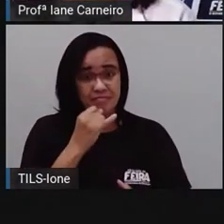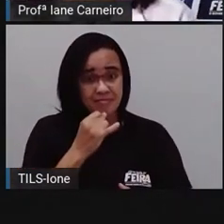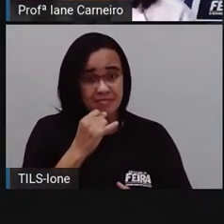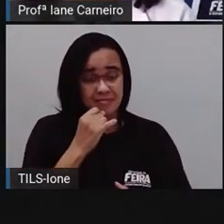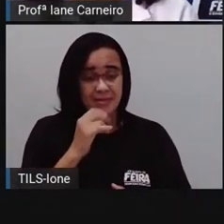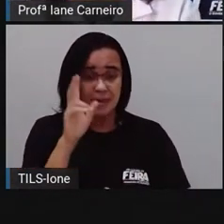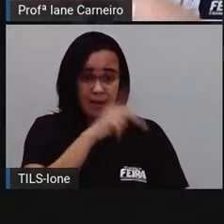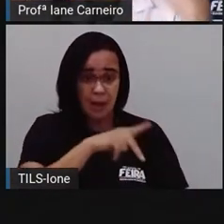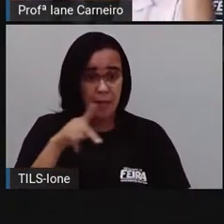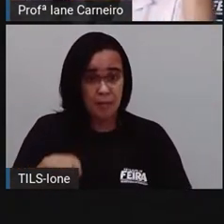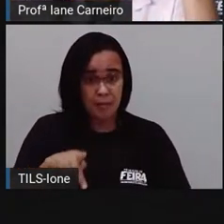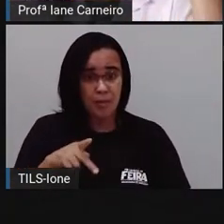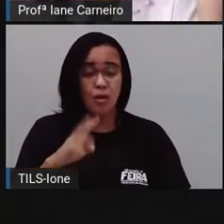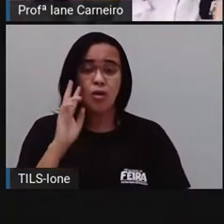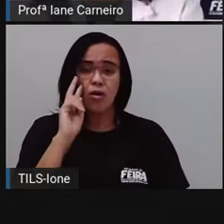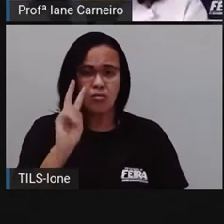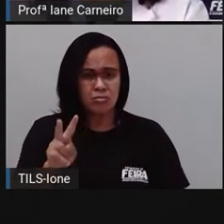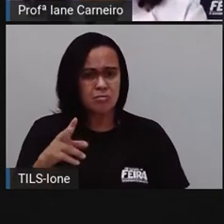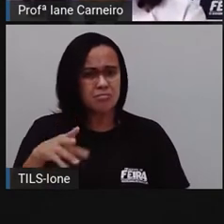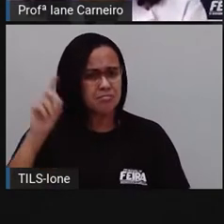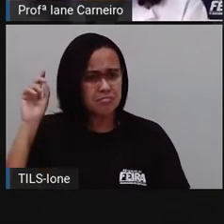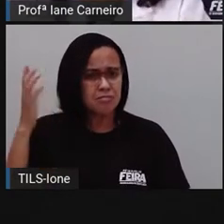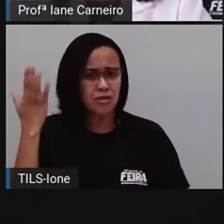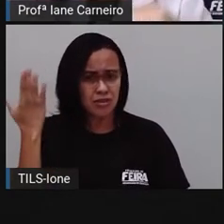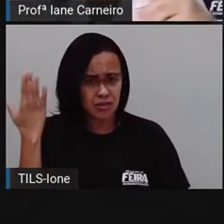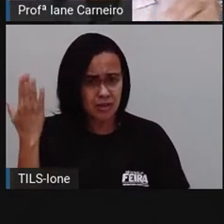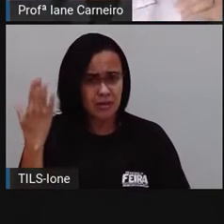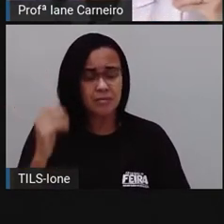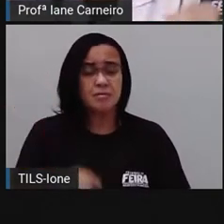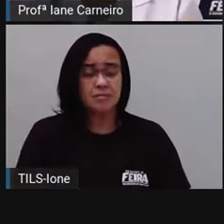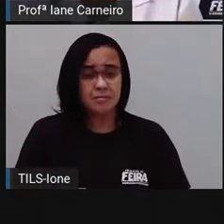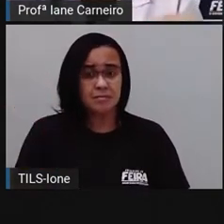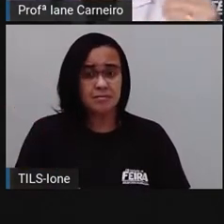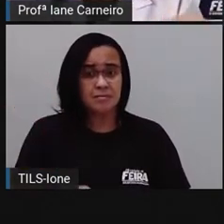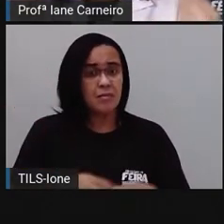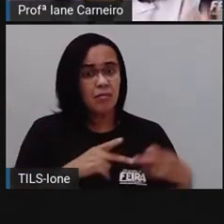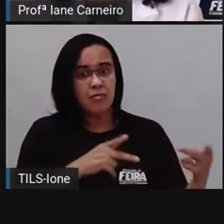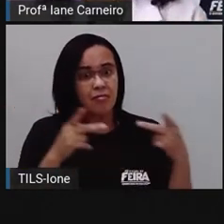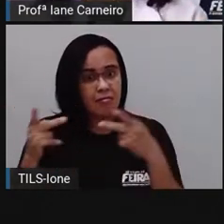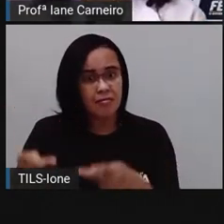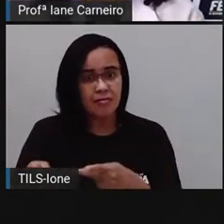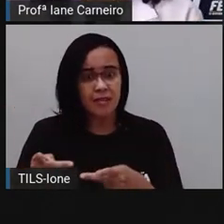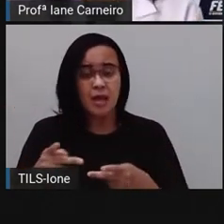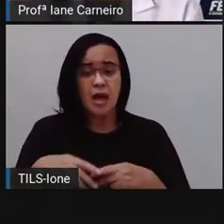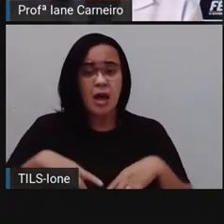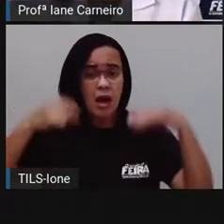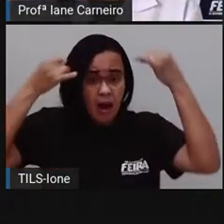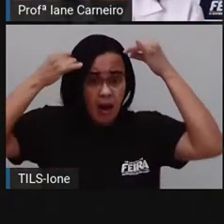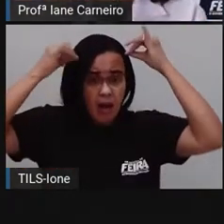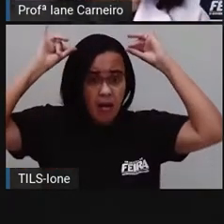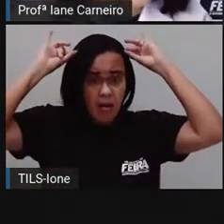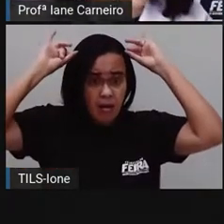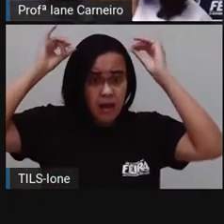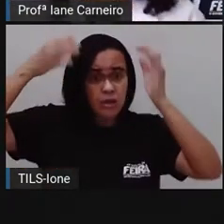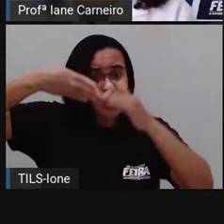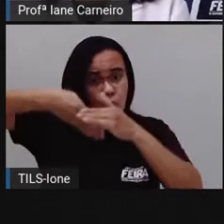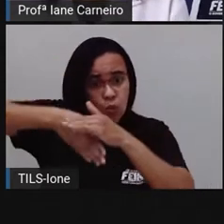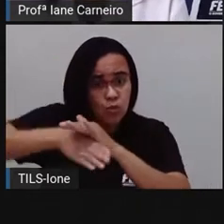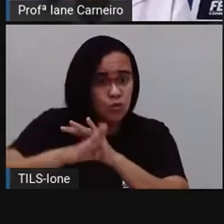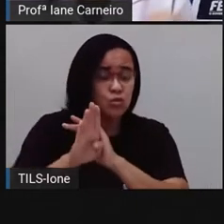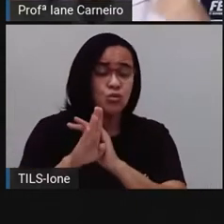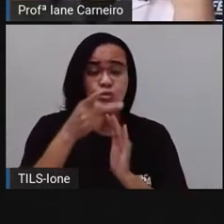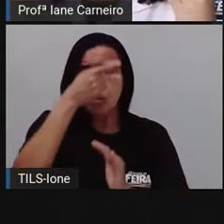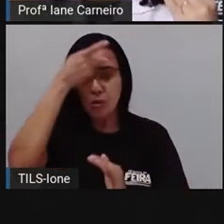tinha uma vaquinha e a vaquinha já estava acostumada, né? Das pessoas que iam naquele lugar, de levar a comida para